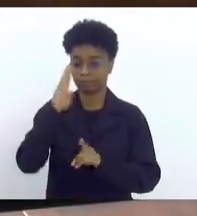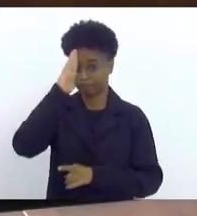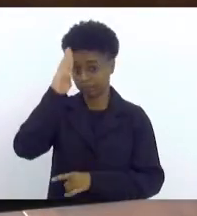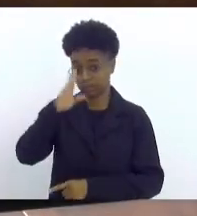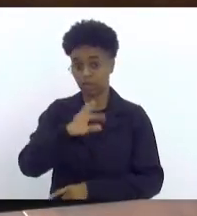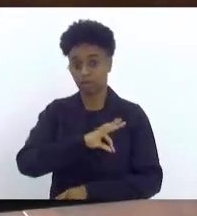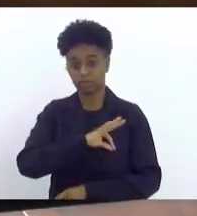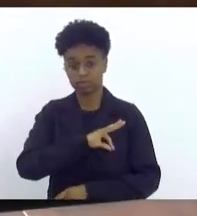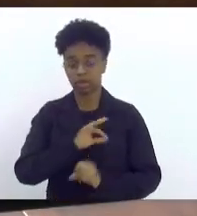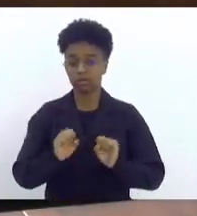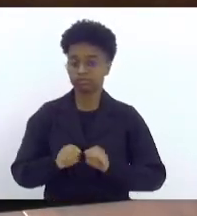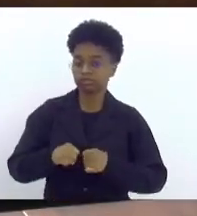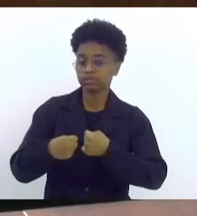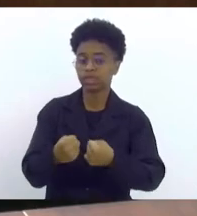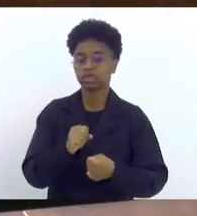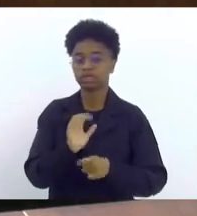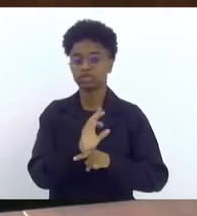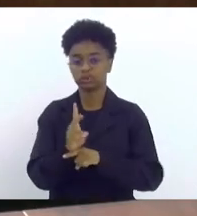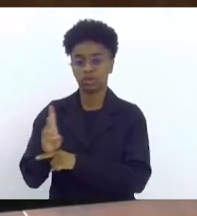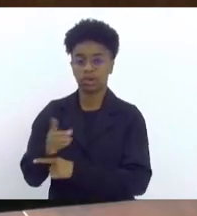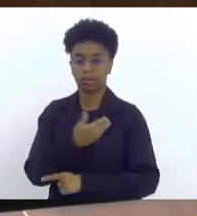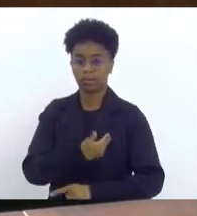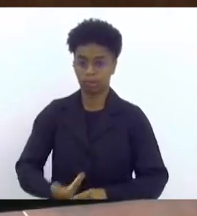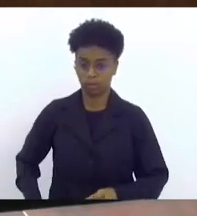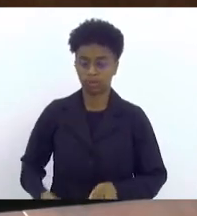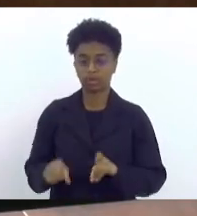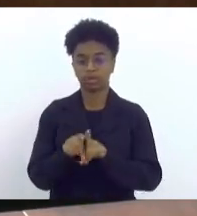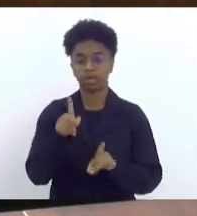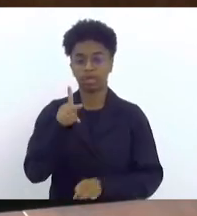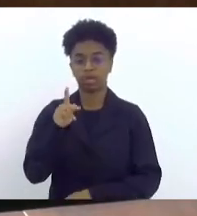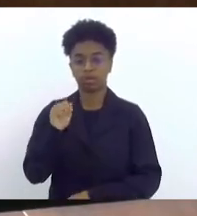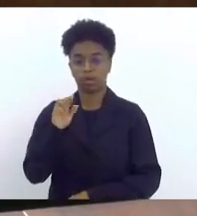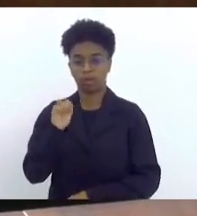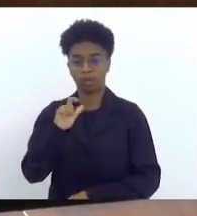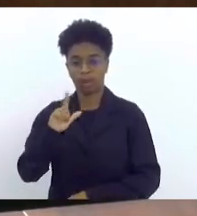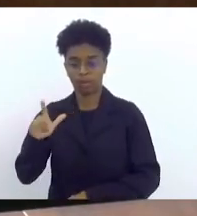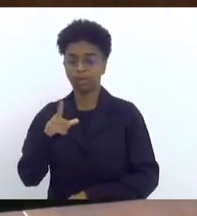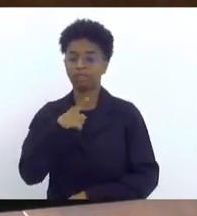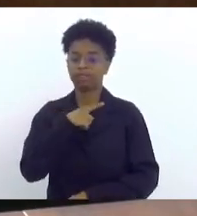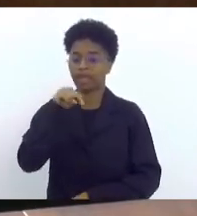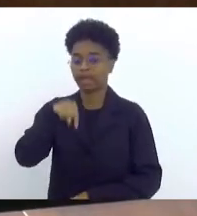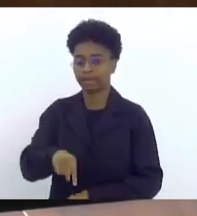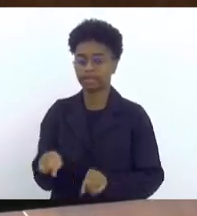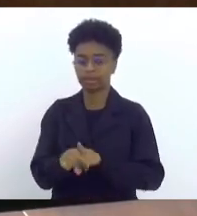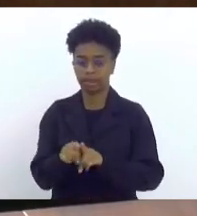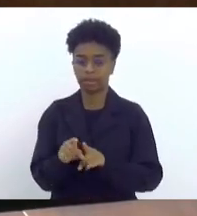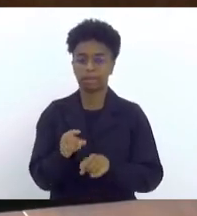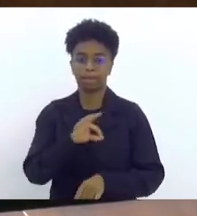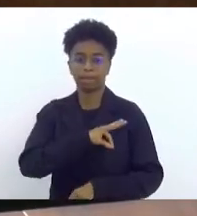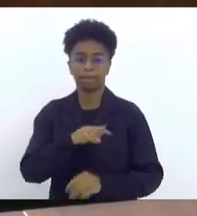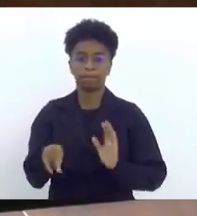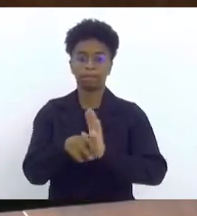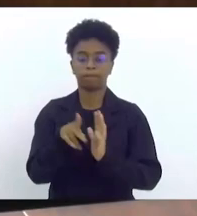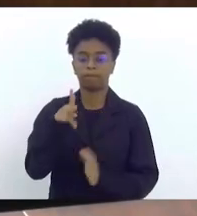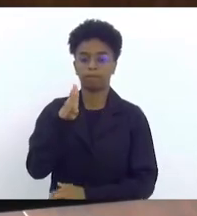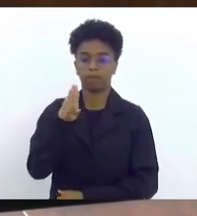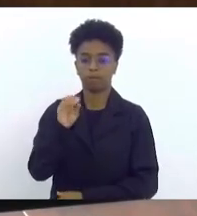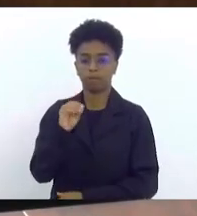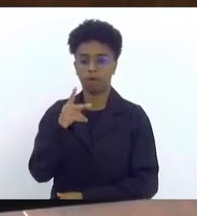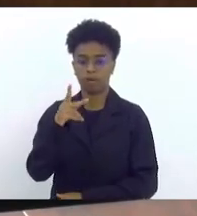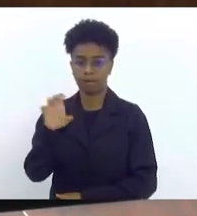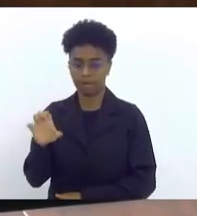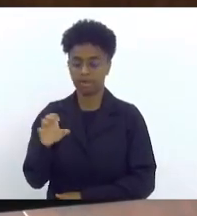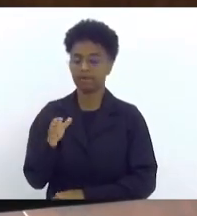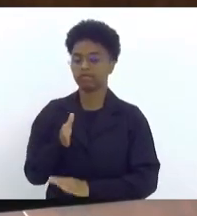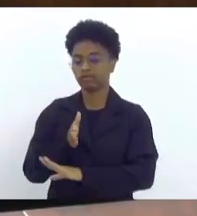a segurança pública na casa, Paul Bell, temos presente aqui, policiais do BOPE, que foram lá